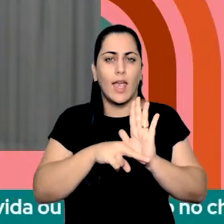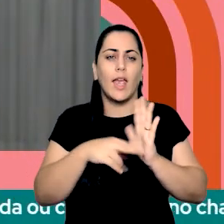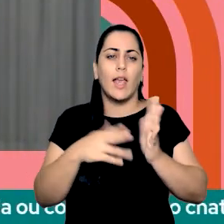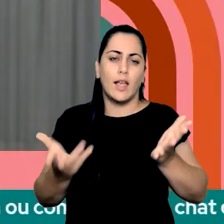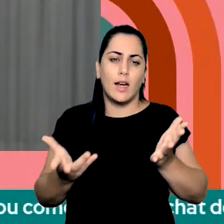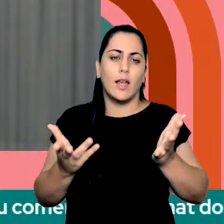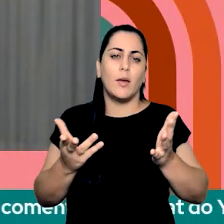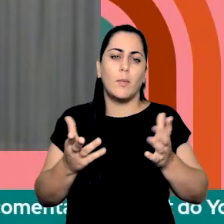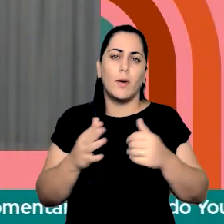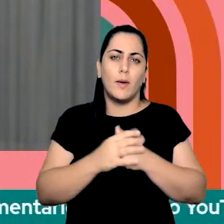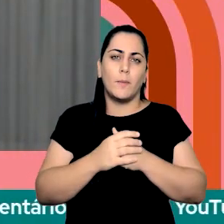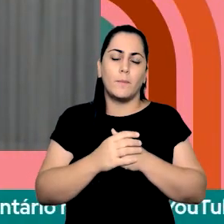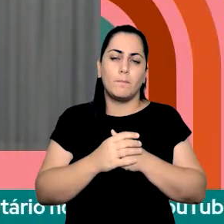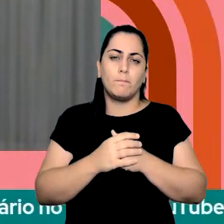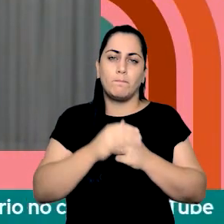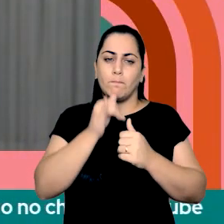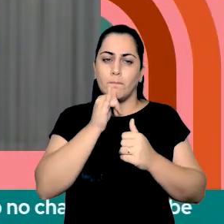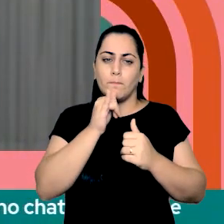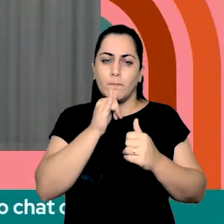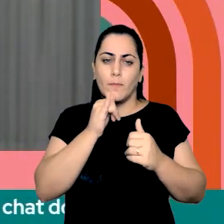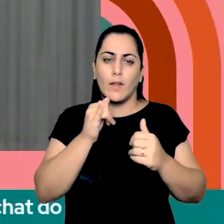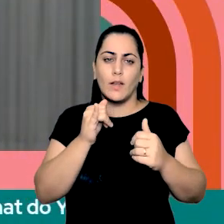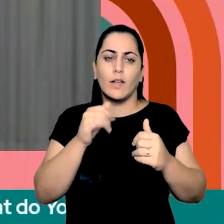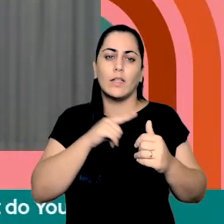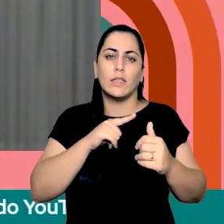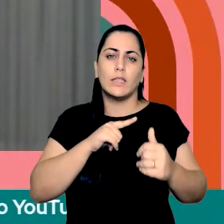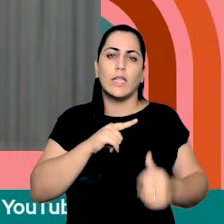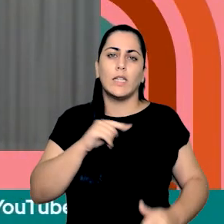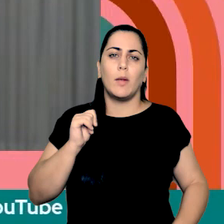as pessoas que estão com bolso.